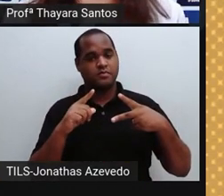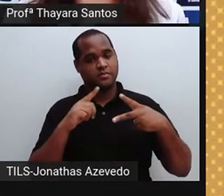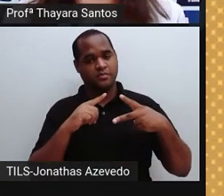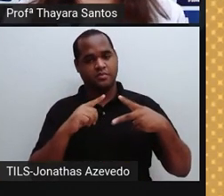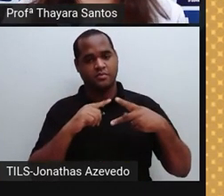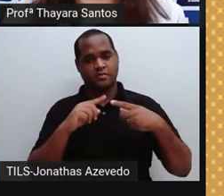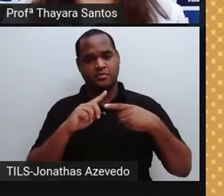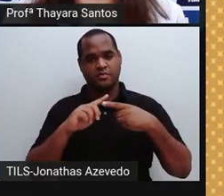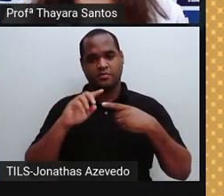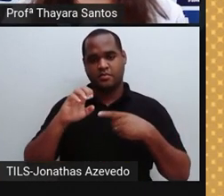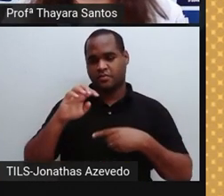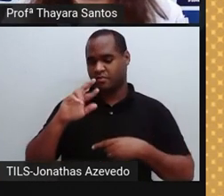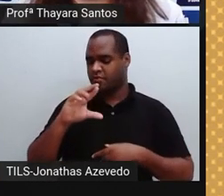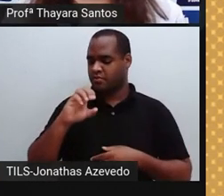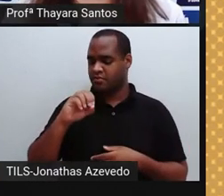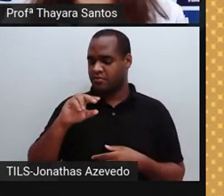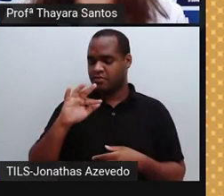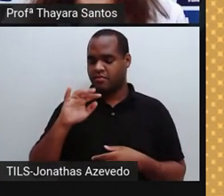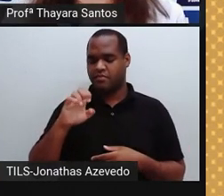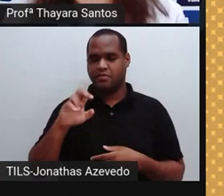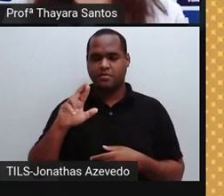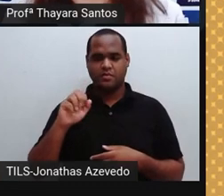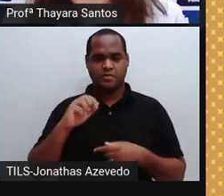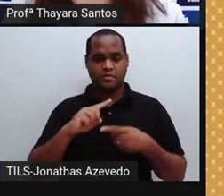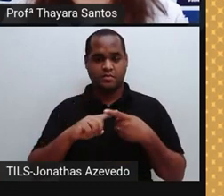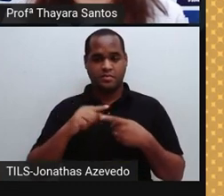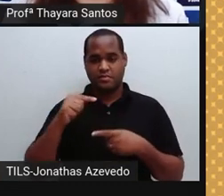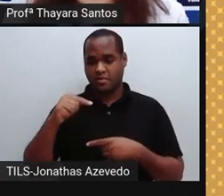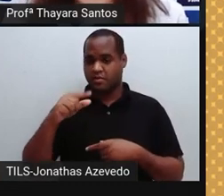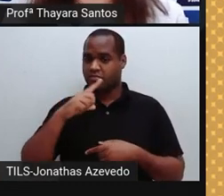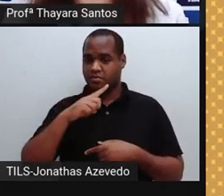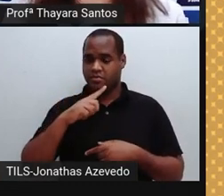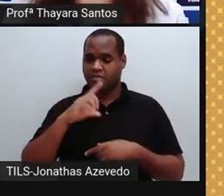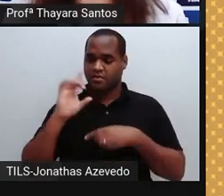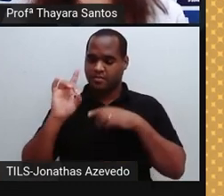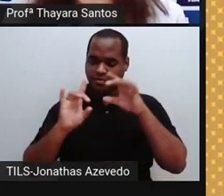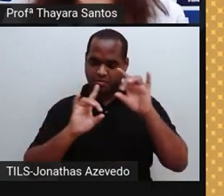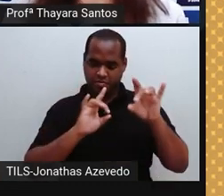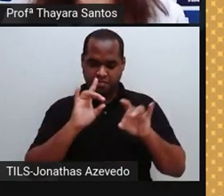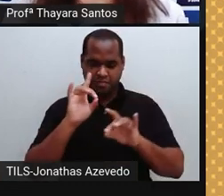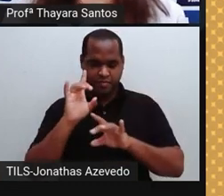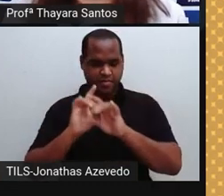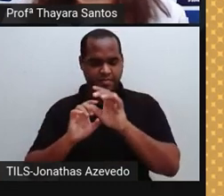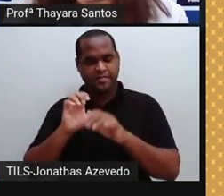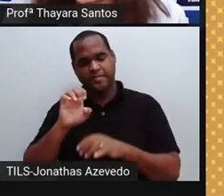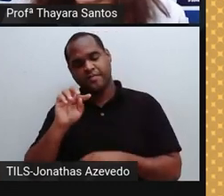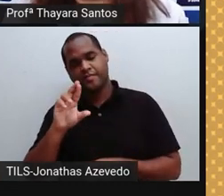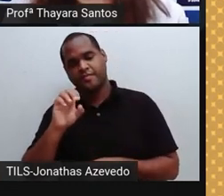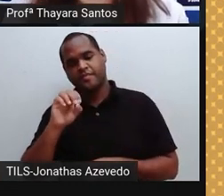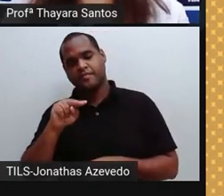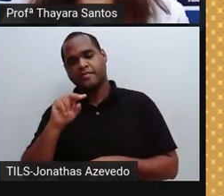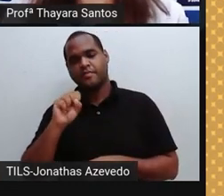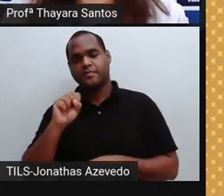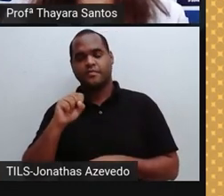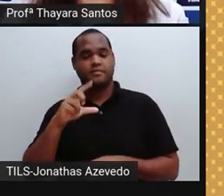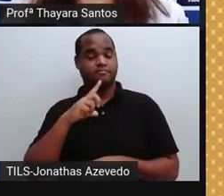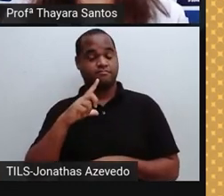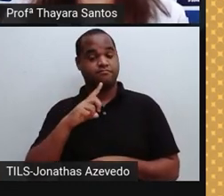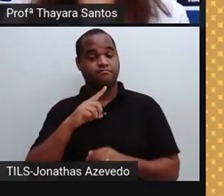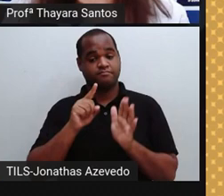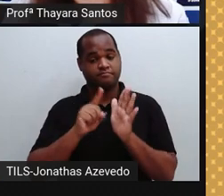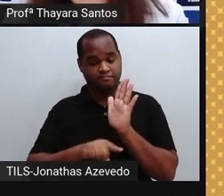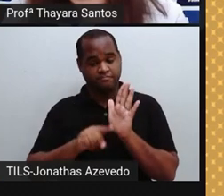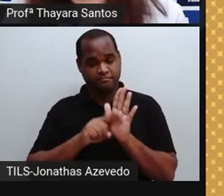eletrosfera, que tem sete camadas, que tem os elétrons, que são aquelas partículas que têm carga negativa. E a gente